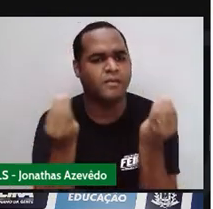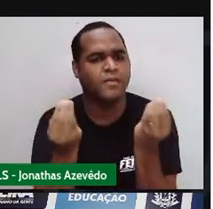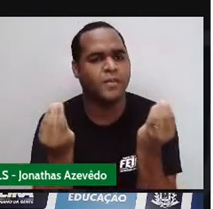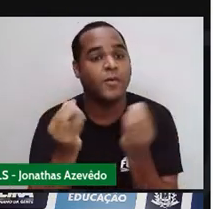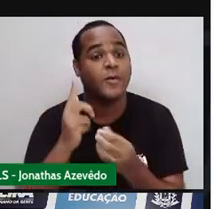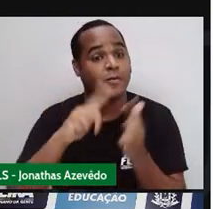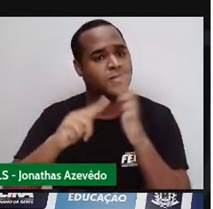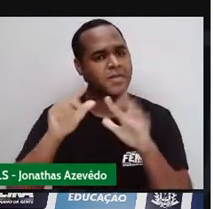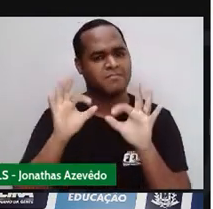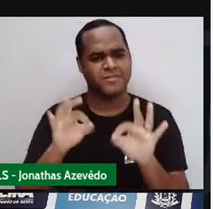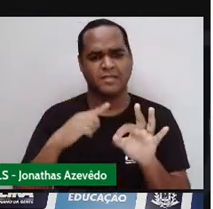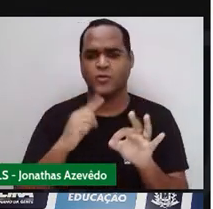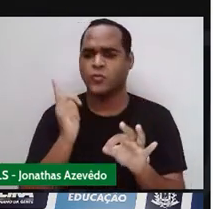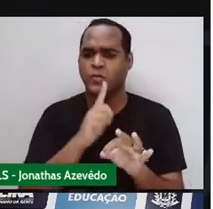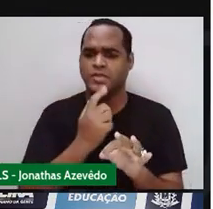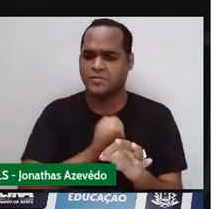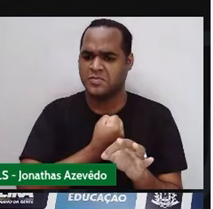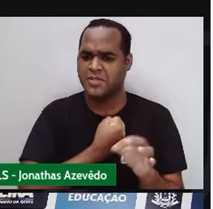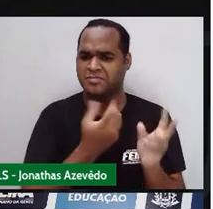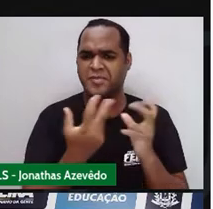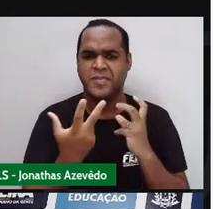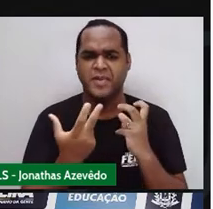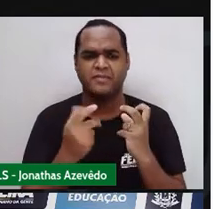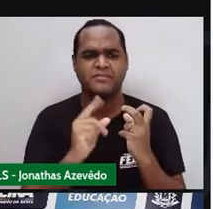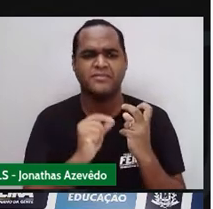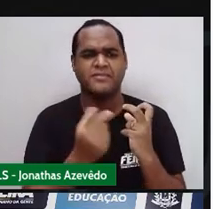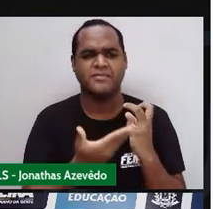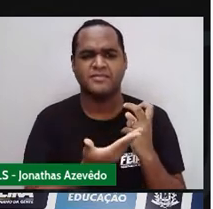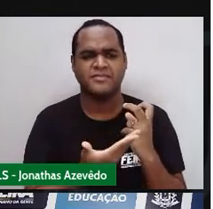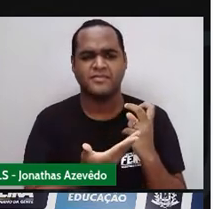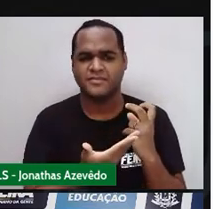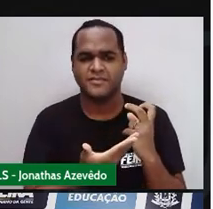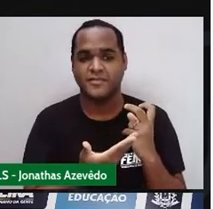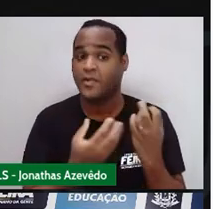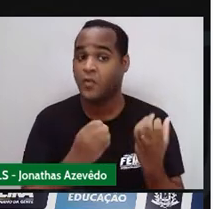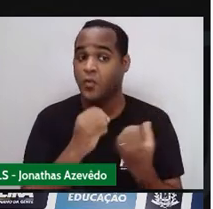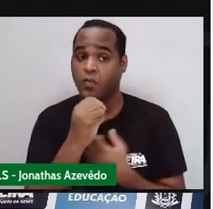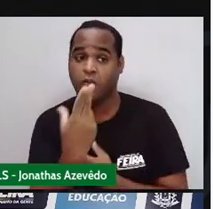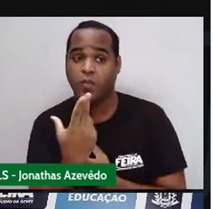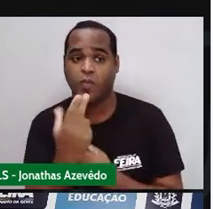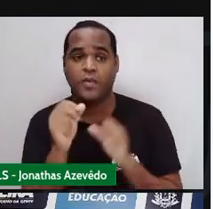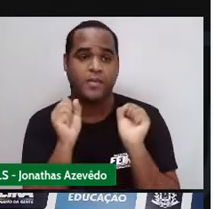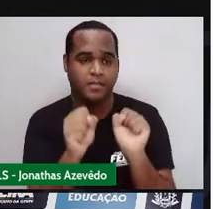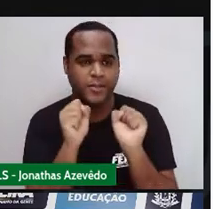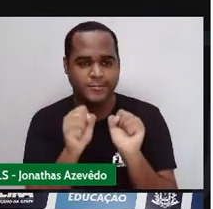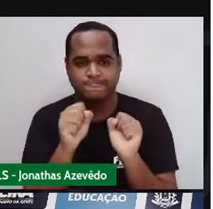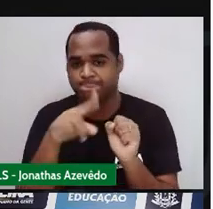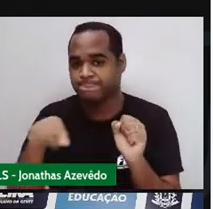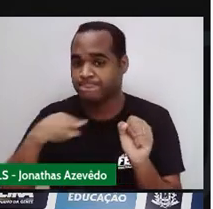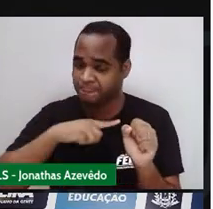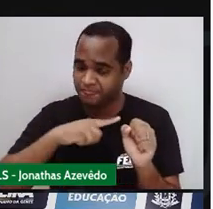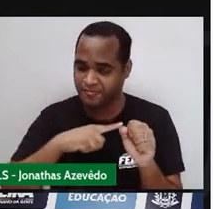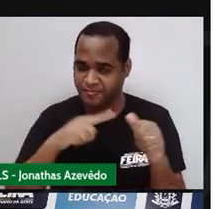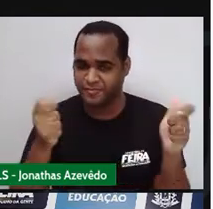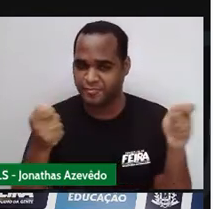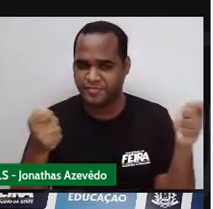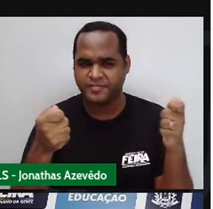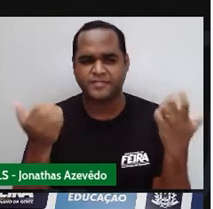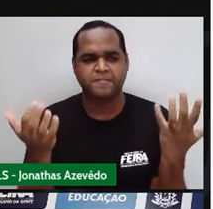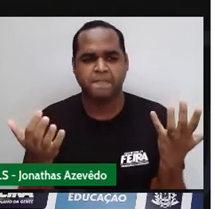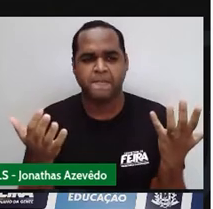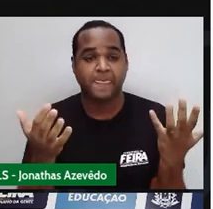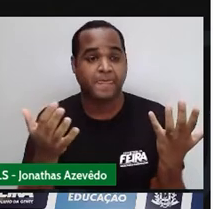será que o senhor conseguiu descobrir? Ou a gente pode ter até, né?